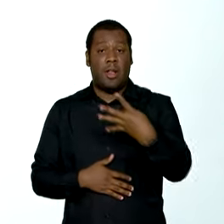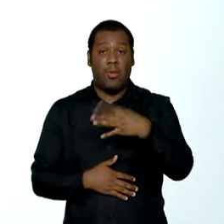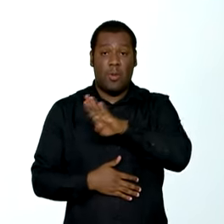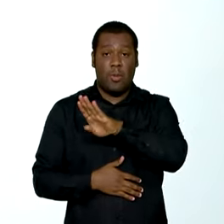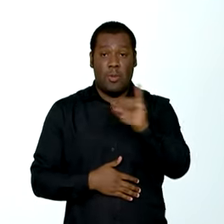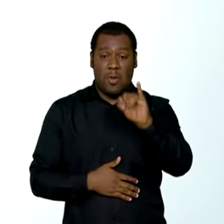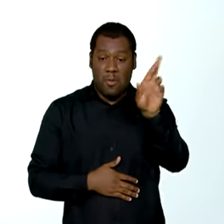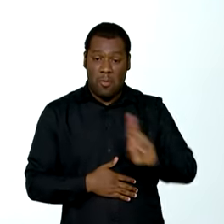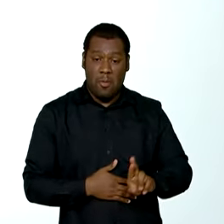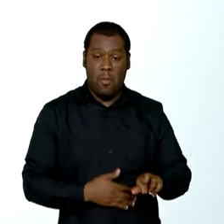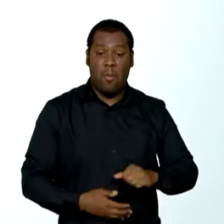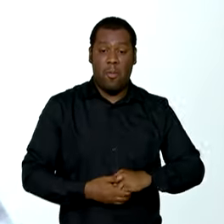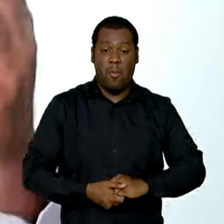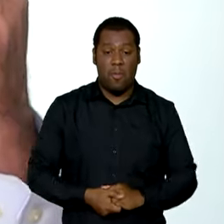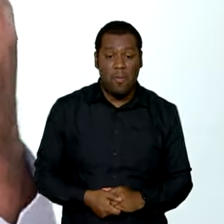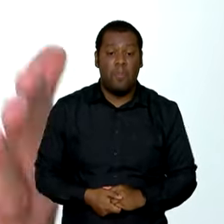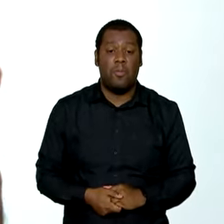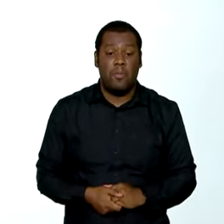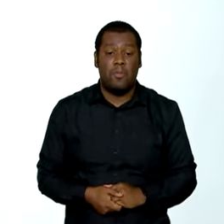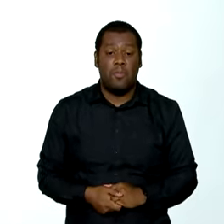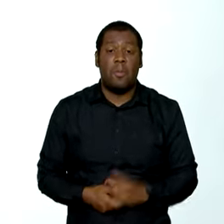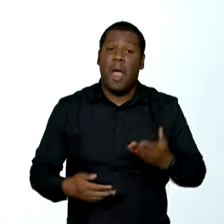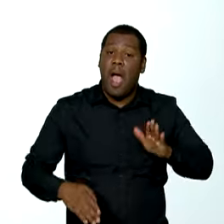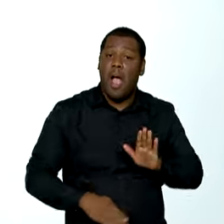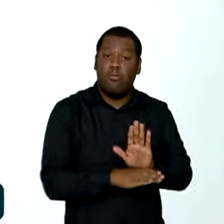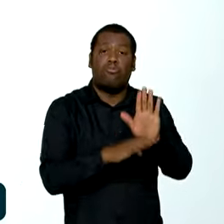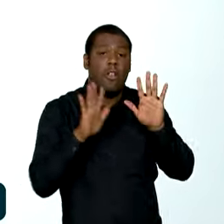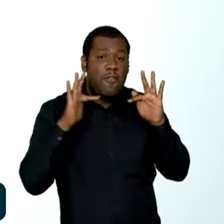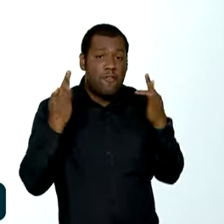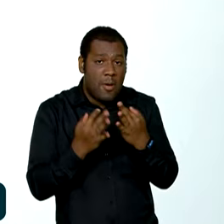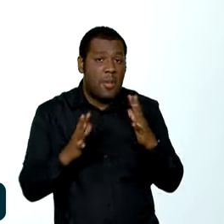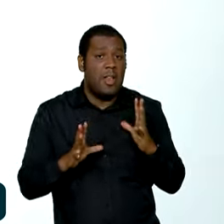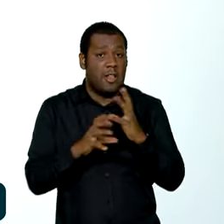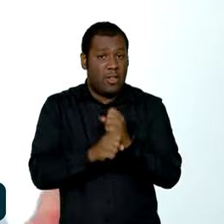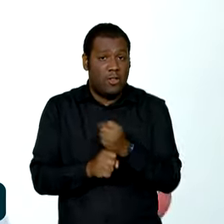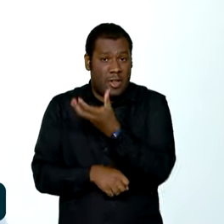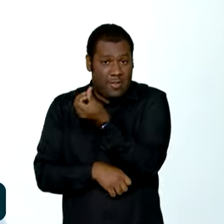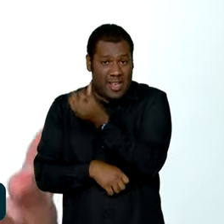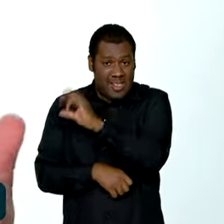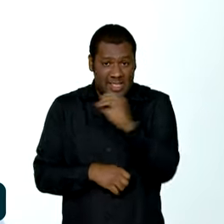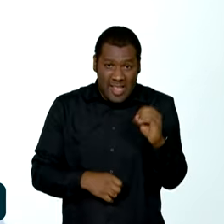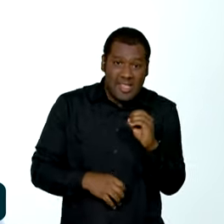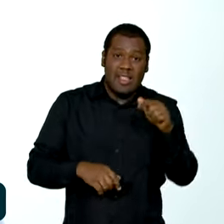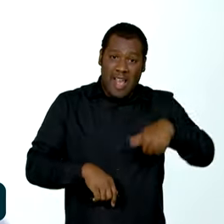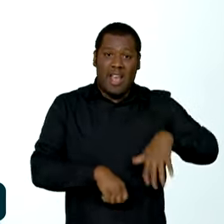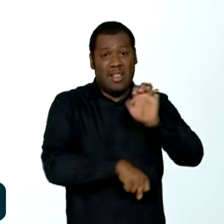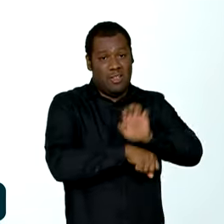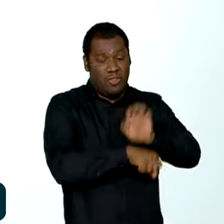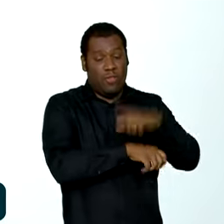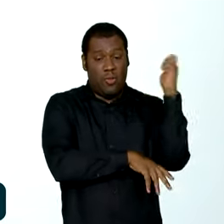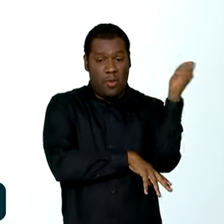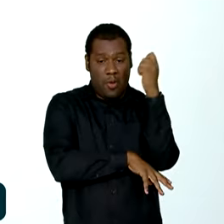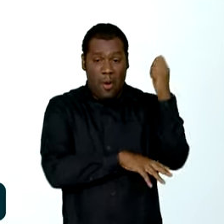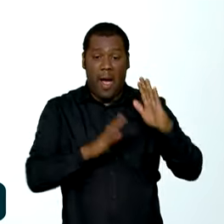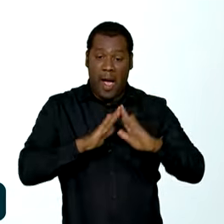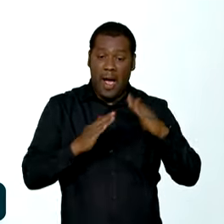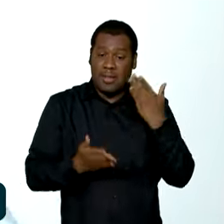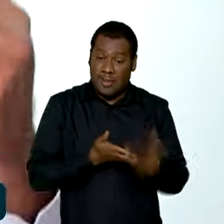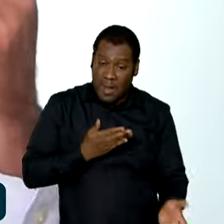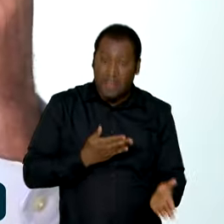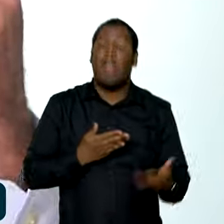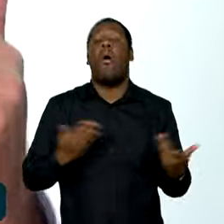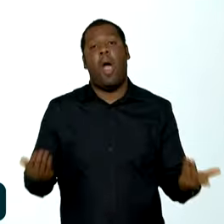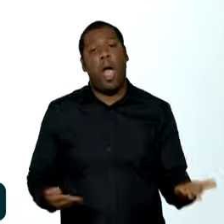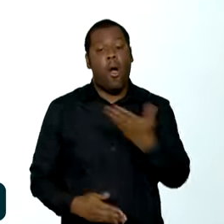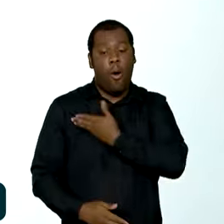uma resposta concreta para 600 famílias do nosso estado que perderam as suas residências e que agora terão a